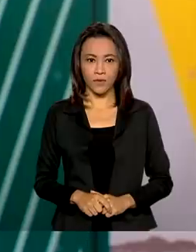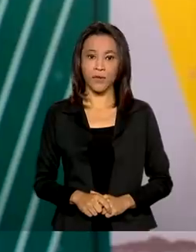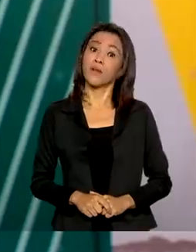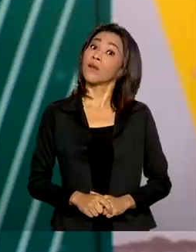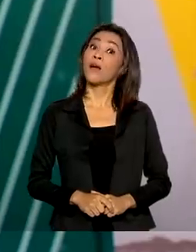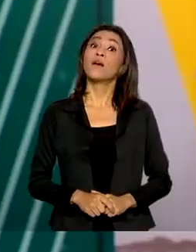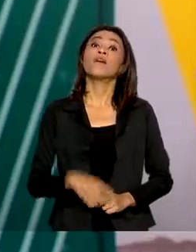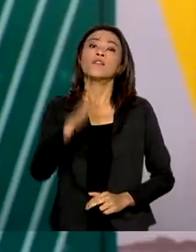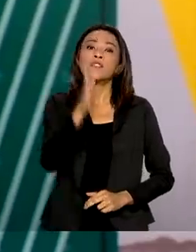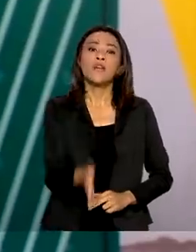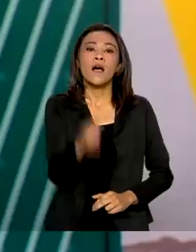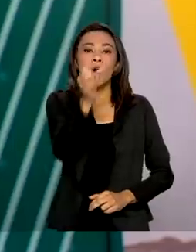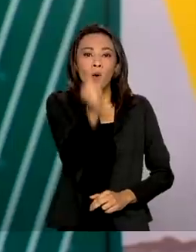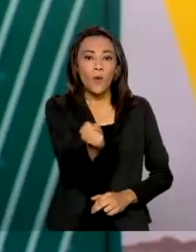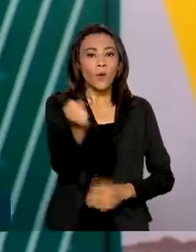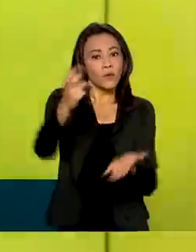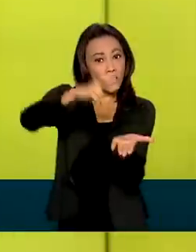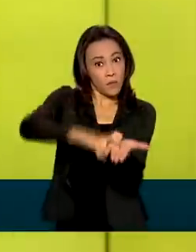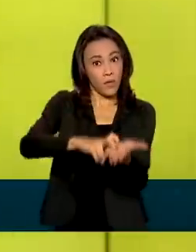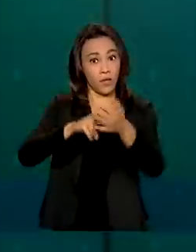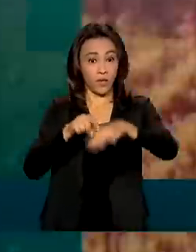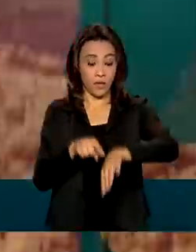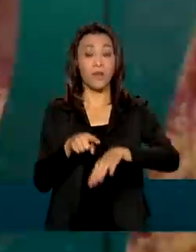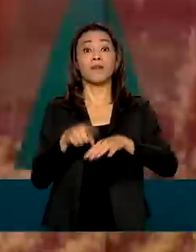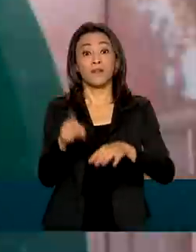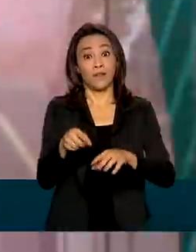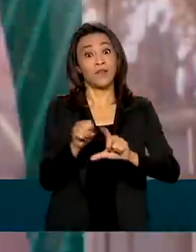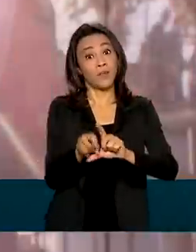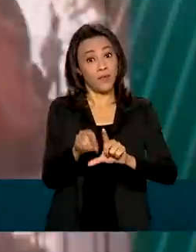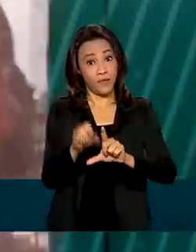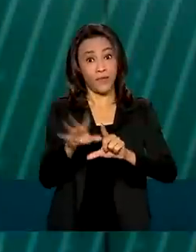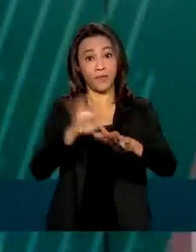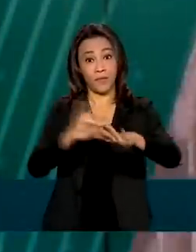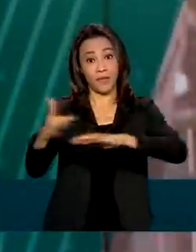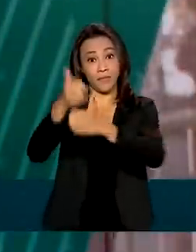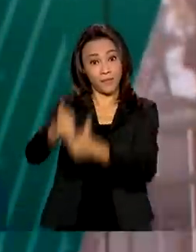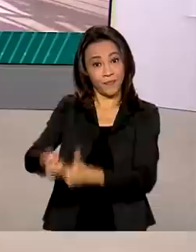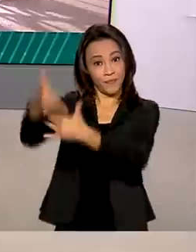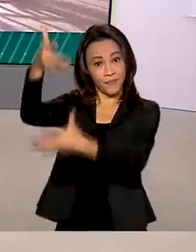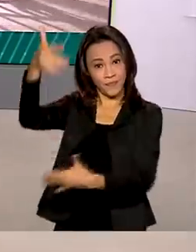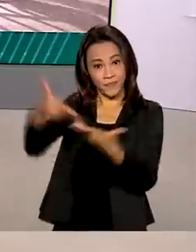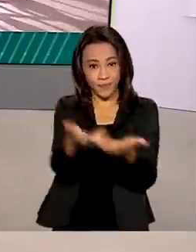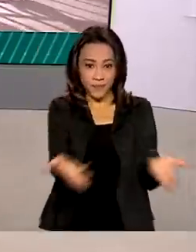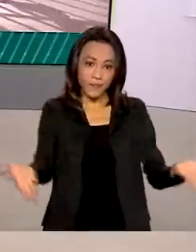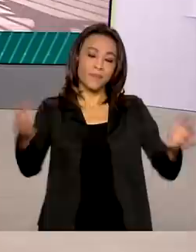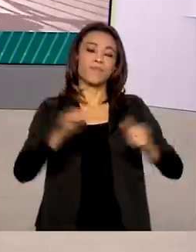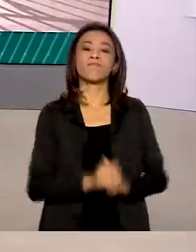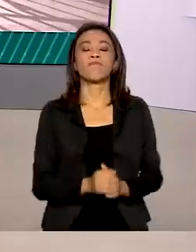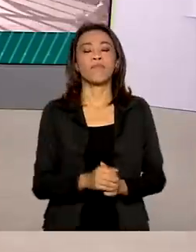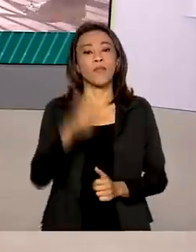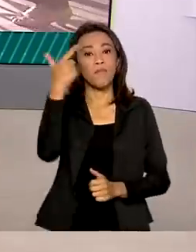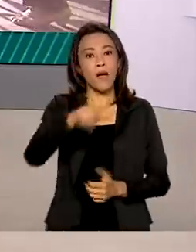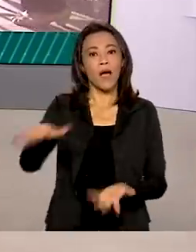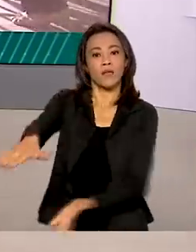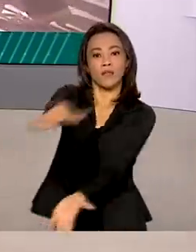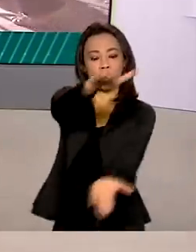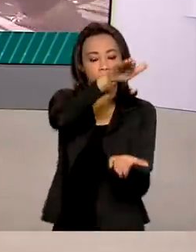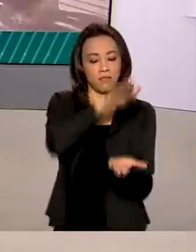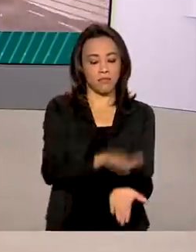Agora são 8 horas, estamos ao vivo também pelas redes sociais da TV Brasil. Mais um lote com